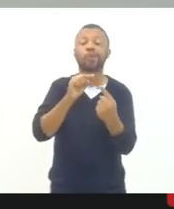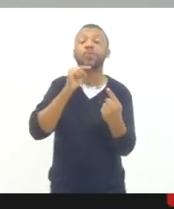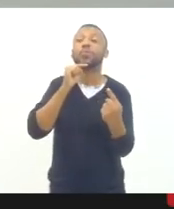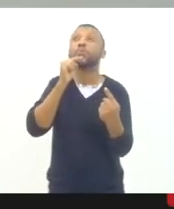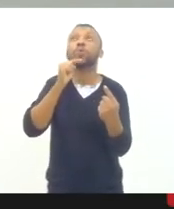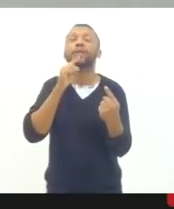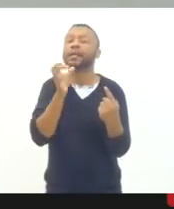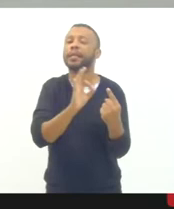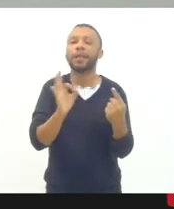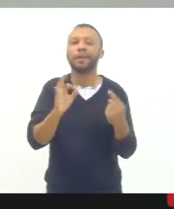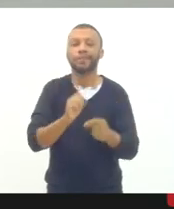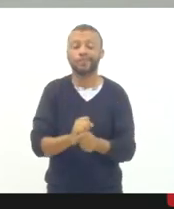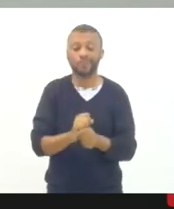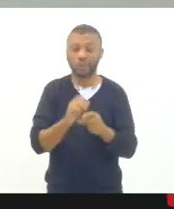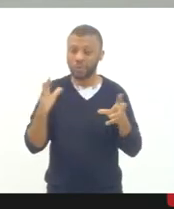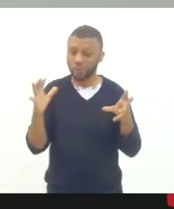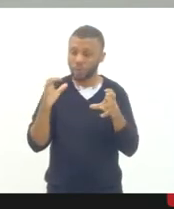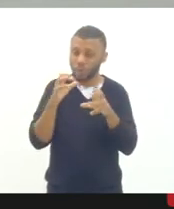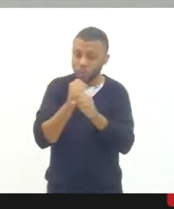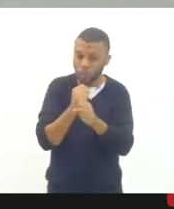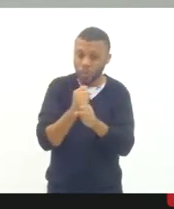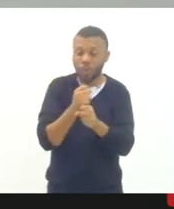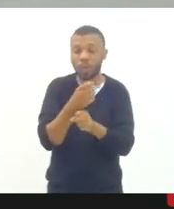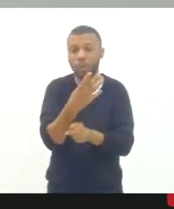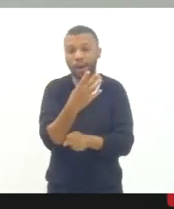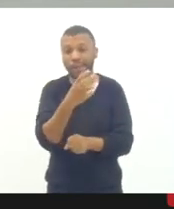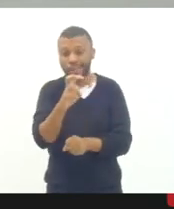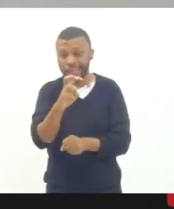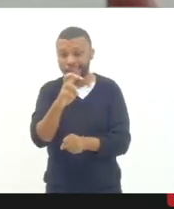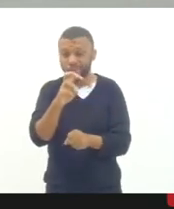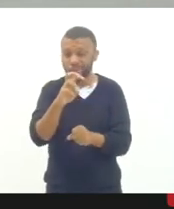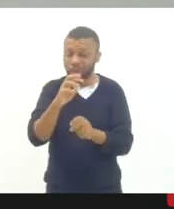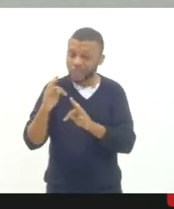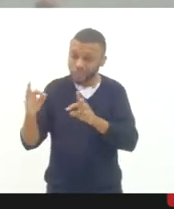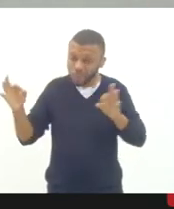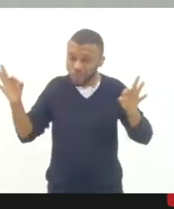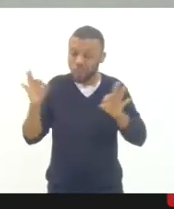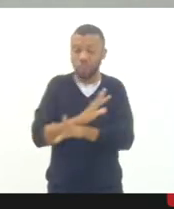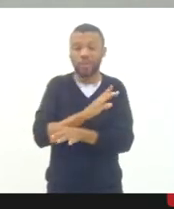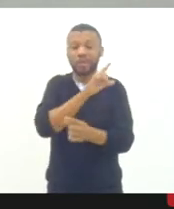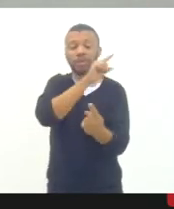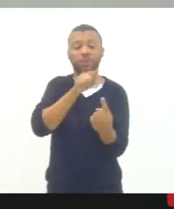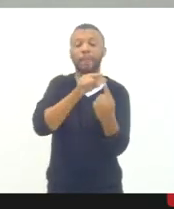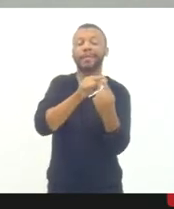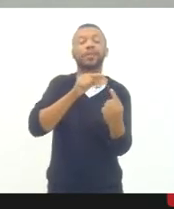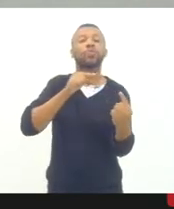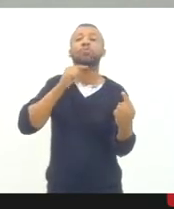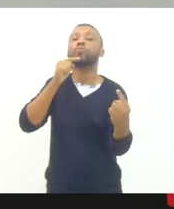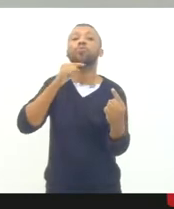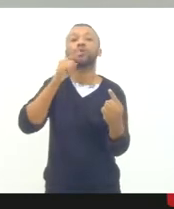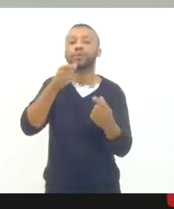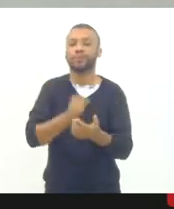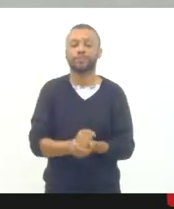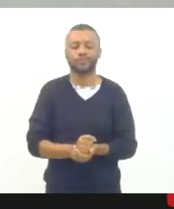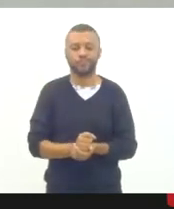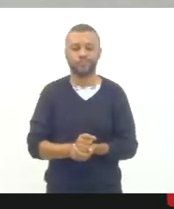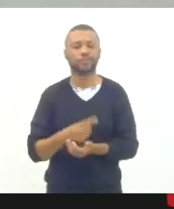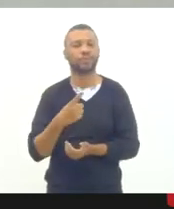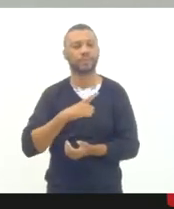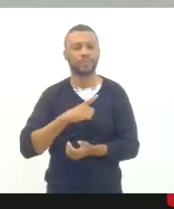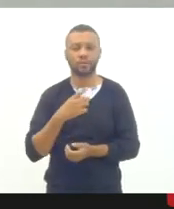a totalidade, quase que as metas não atingidas, mas nós temos 45 metas